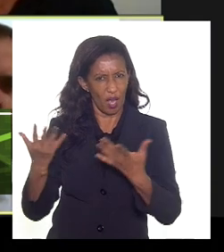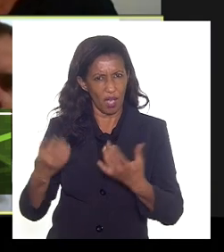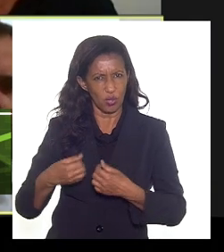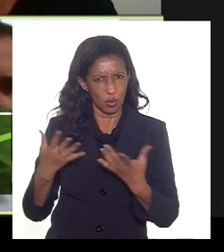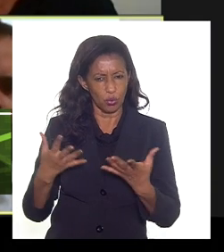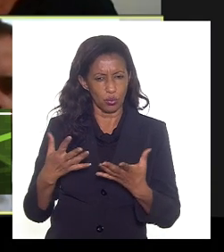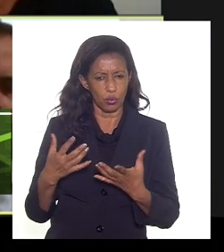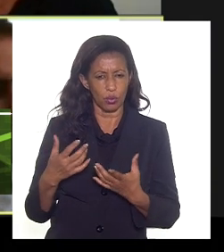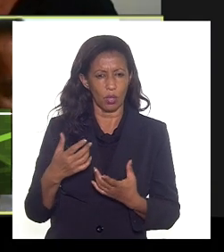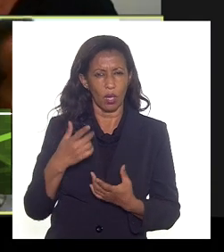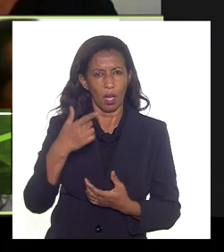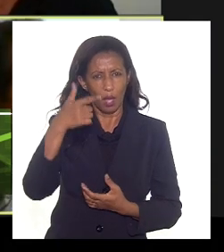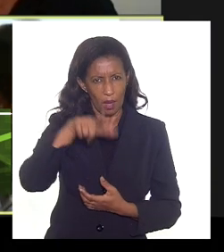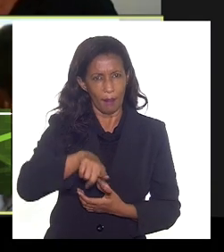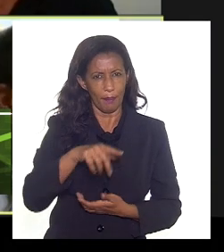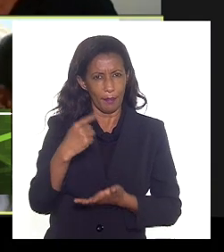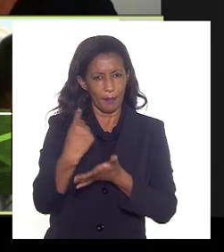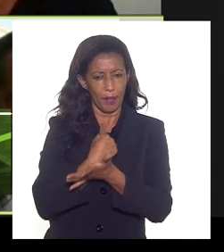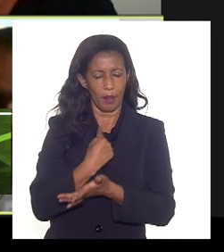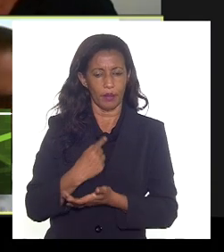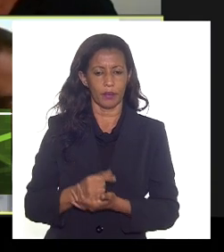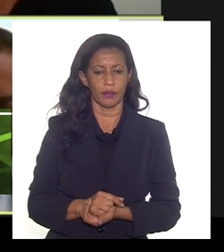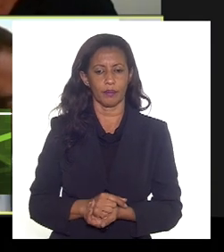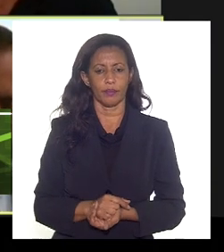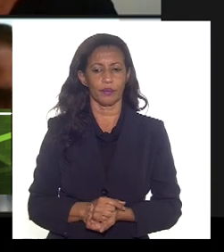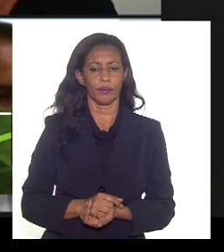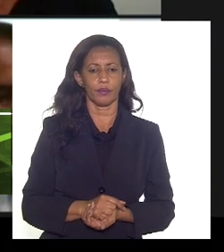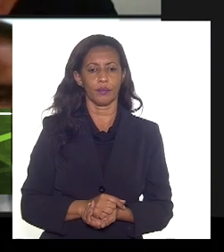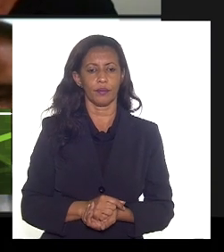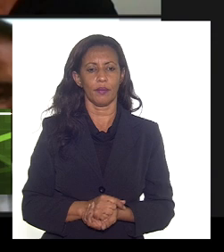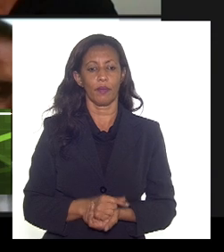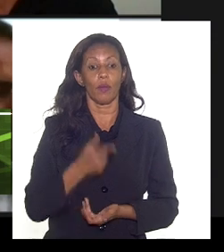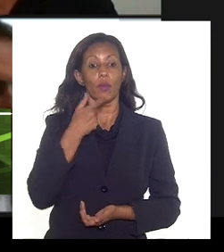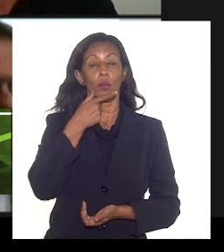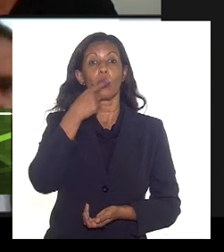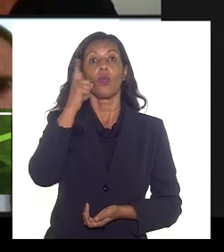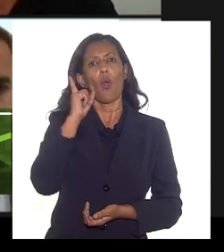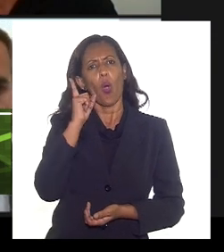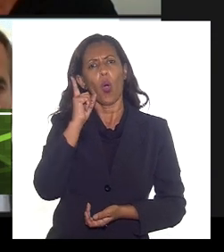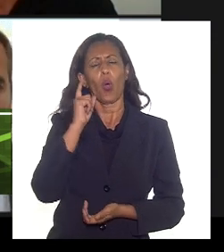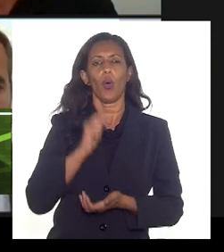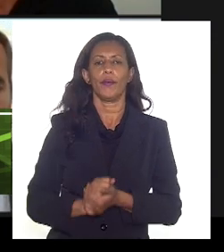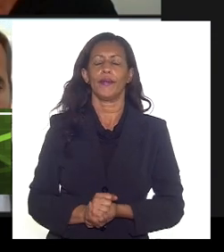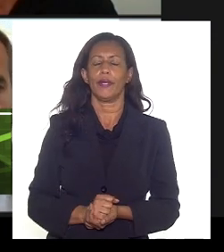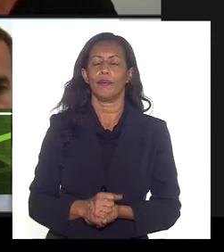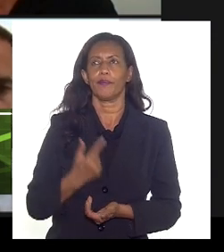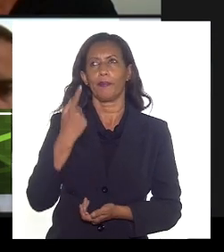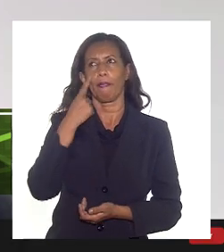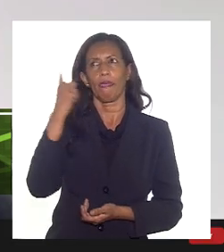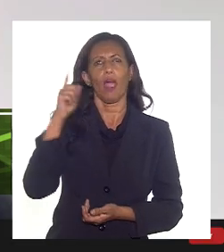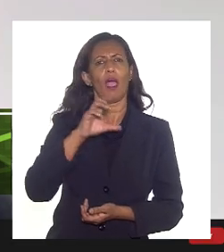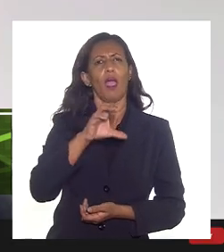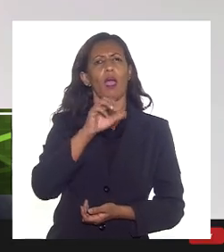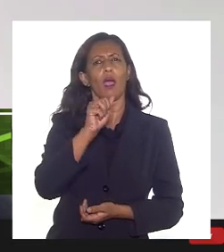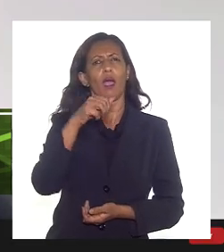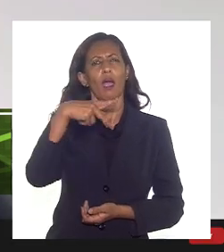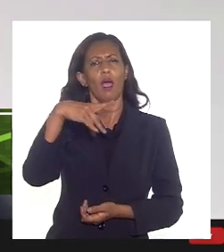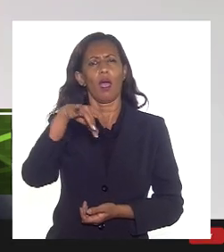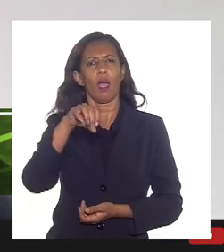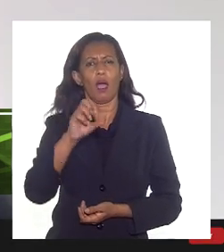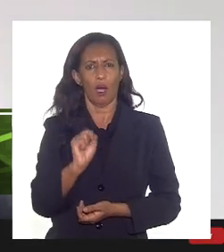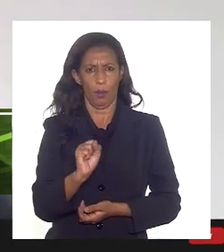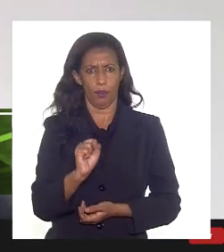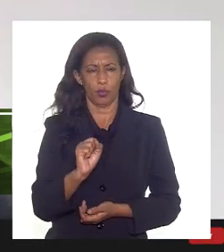divulgados por favor se puder repetir o que que acontece ontem saiu uma matéria no jornal da região de Campos que vão ser feitos